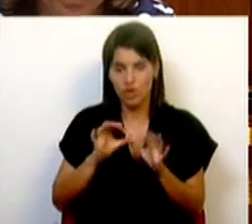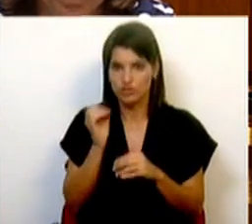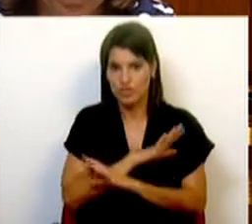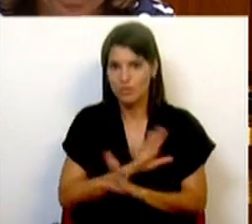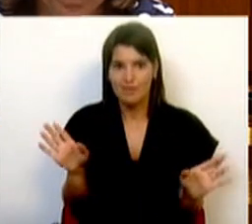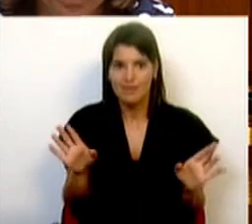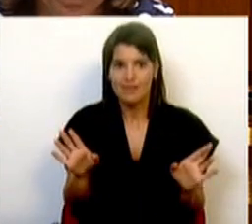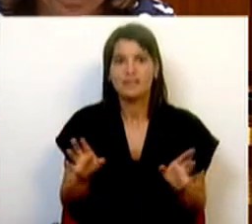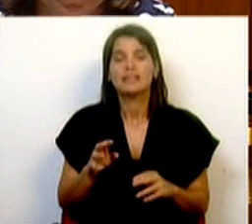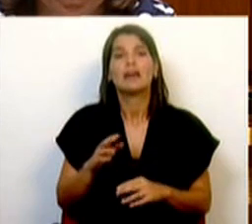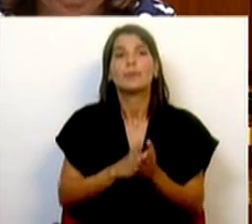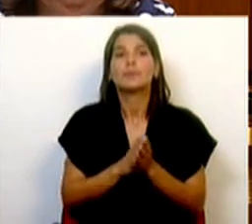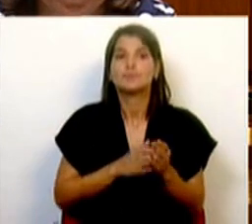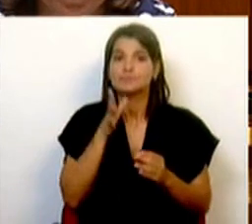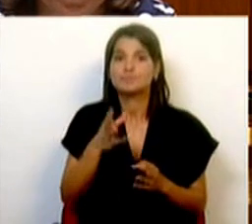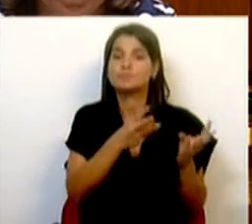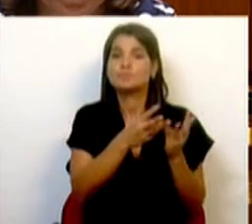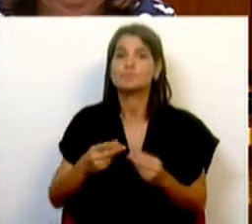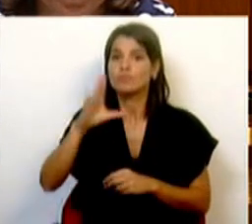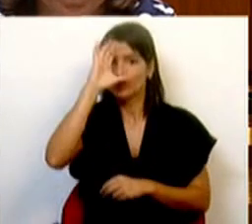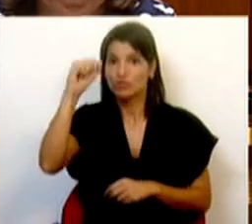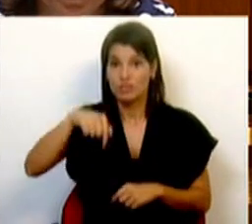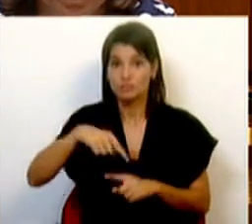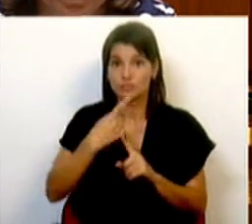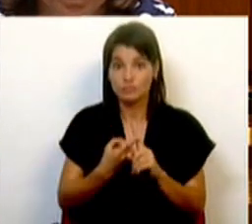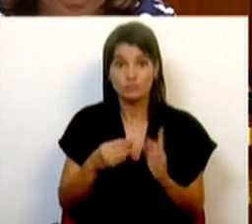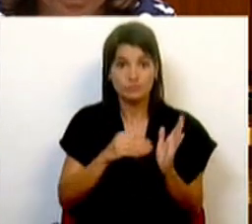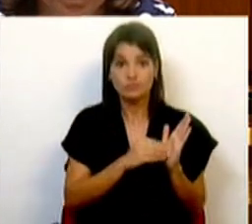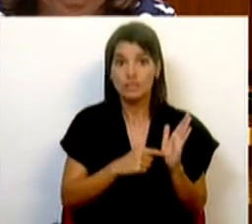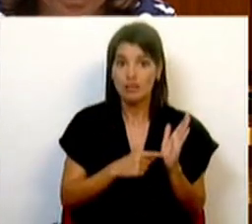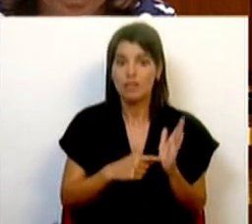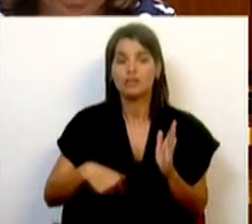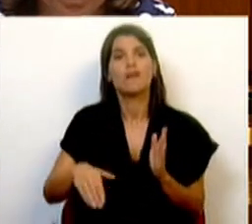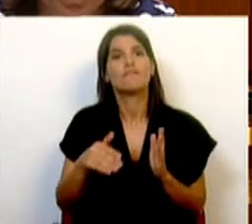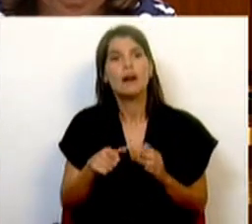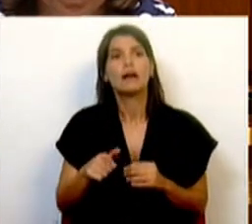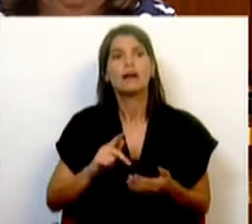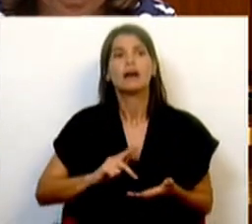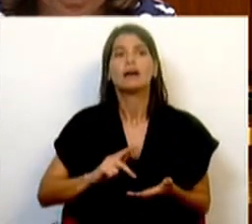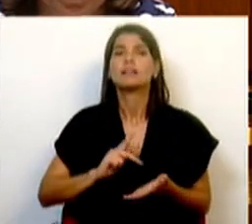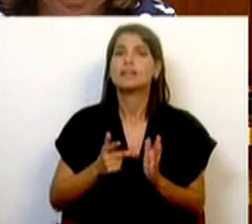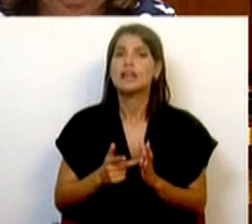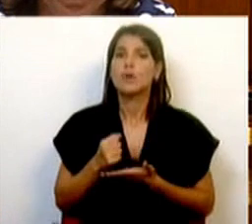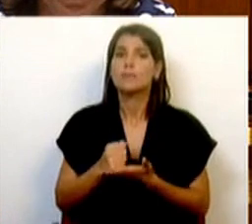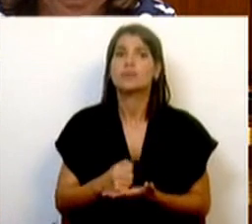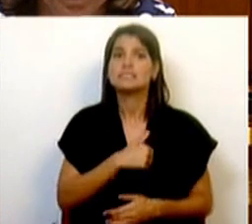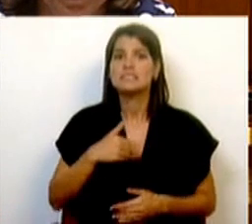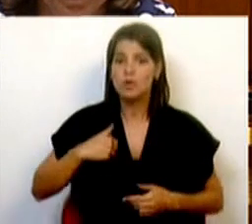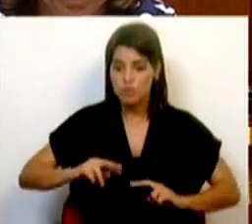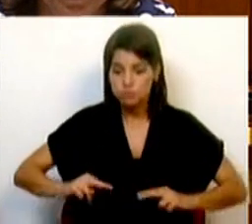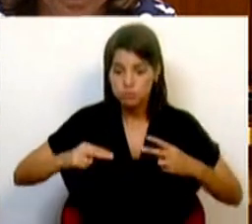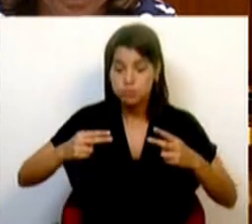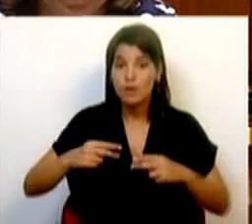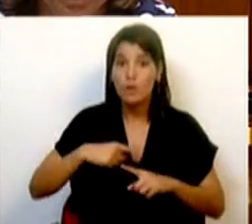E aproveito para lhe dizer que o que estava no Orçamento de Estado para este ano é que nós iríamos concretizar a carreira dos técnicos auxiliares de saúde em 2023.